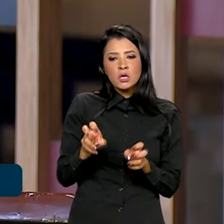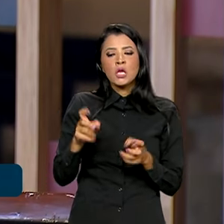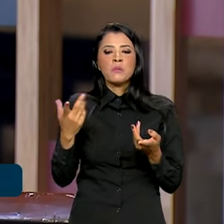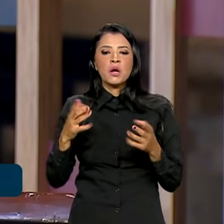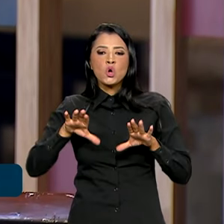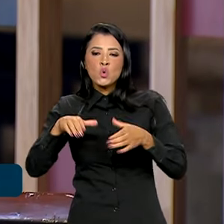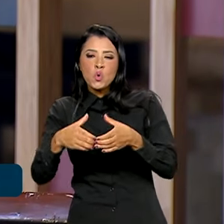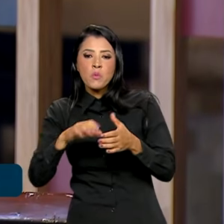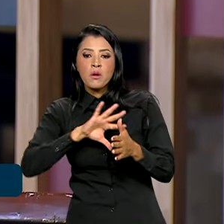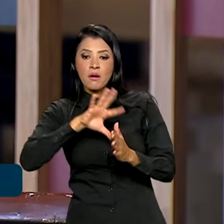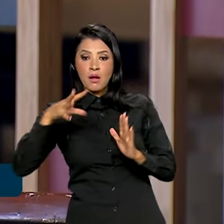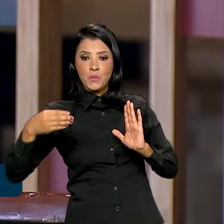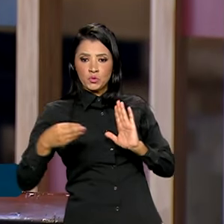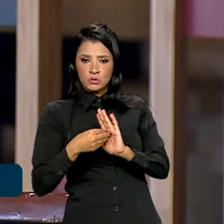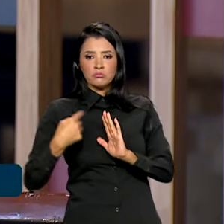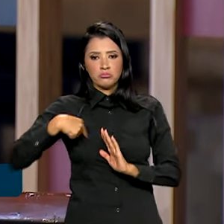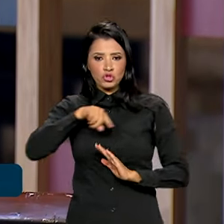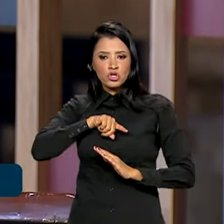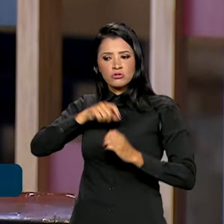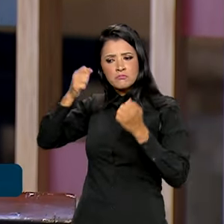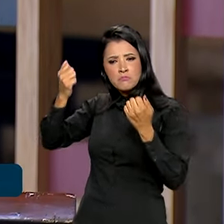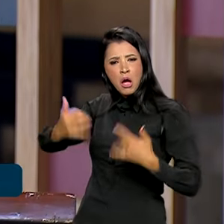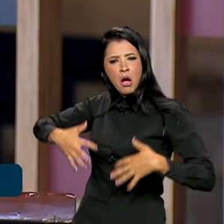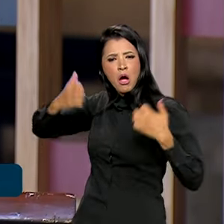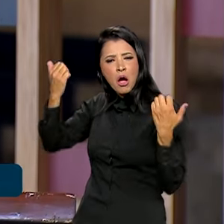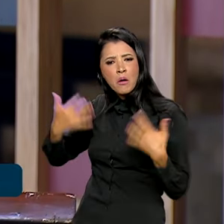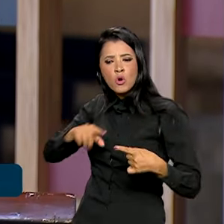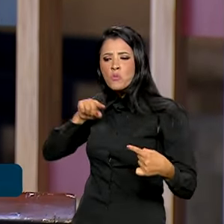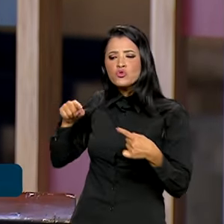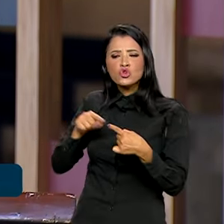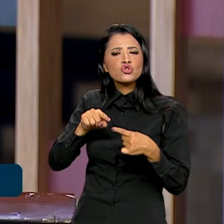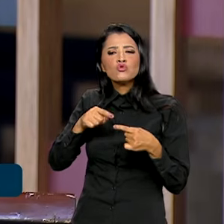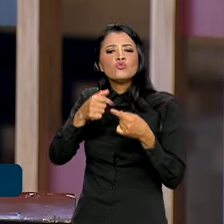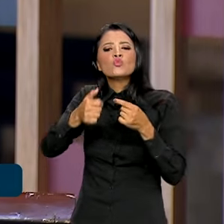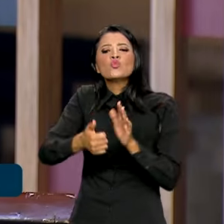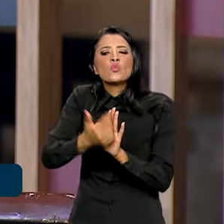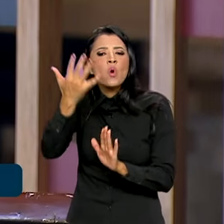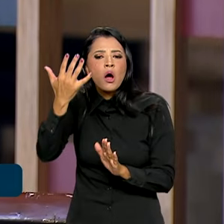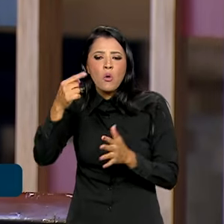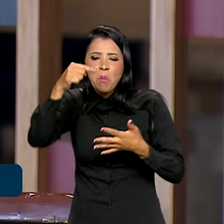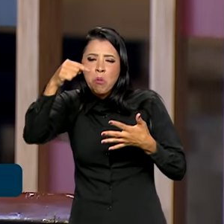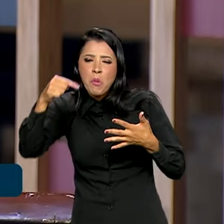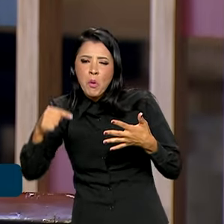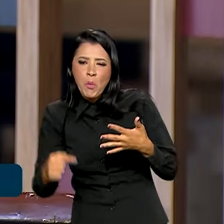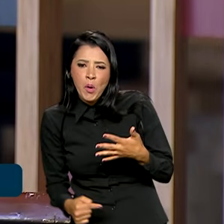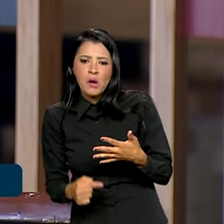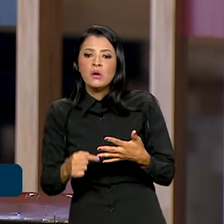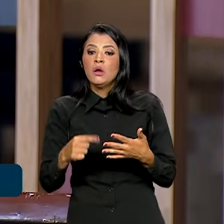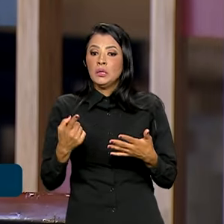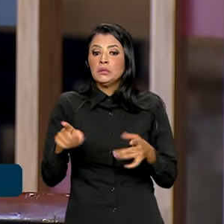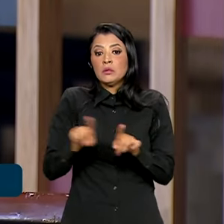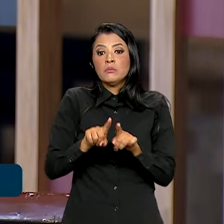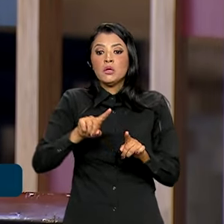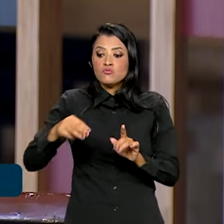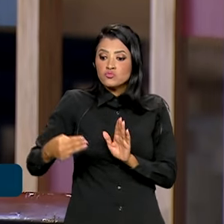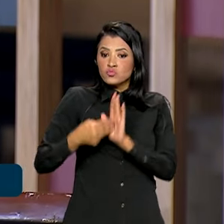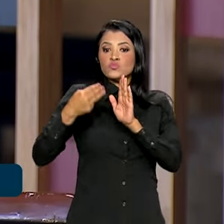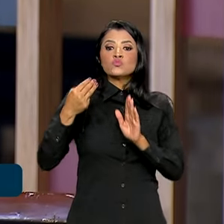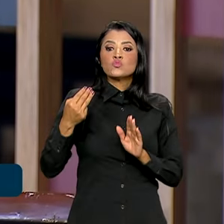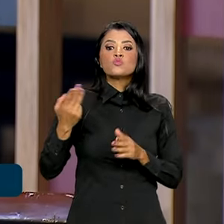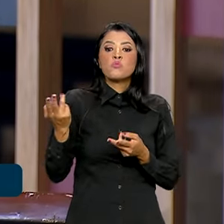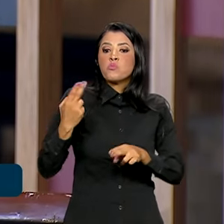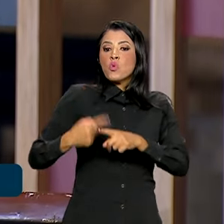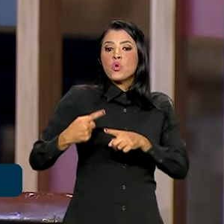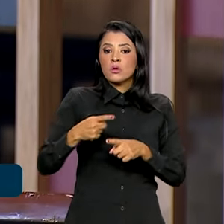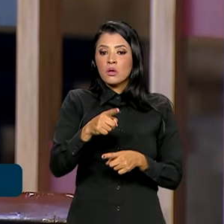explicando quais são os objetivos e quais foram os motivos que levaram o